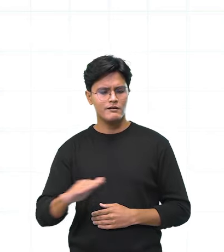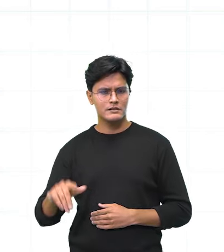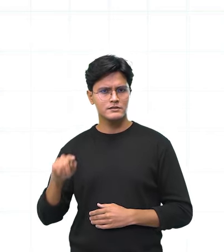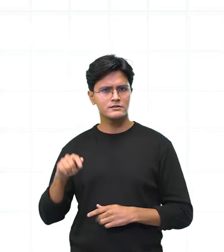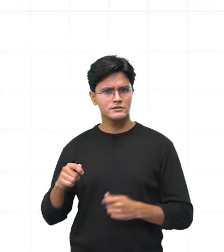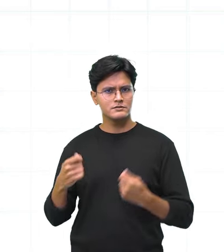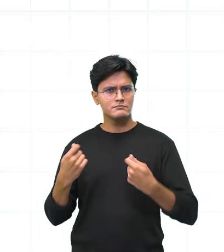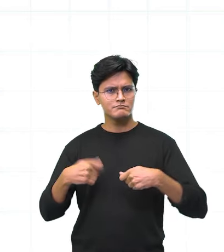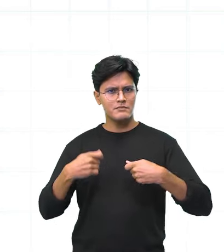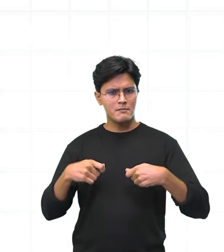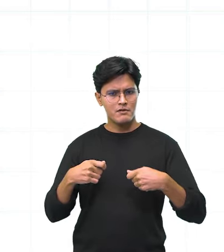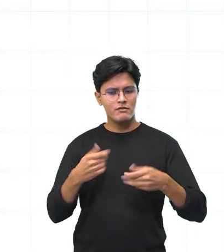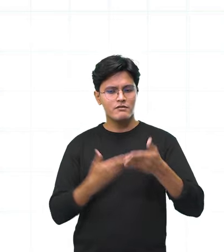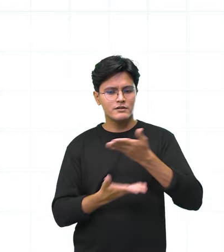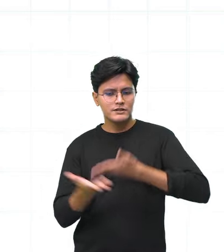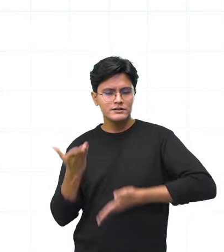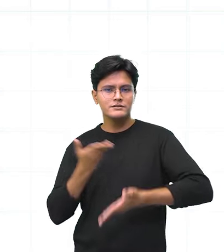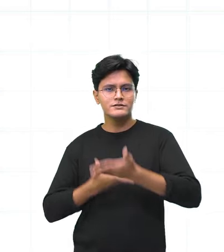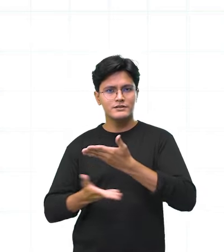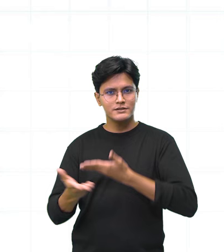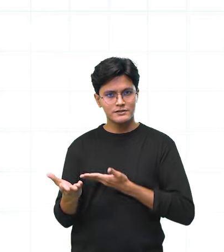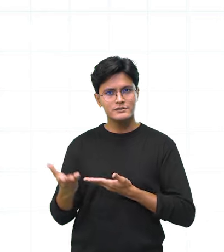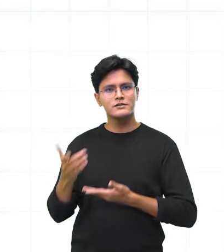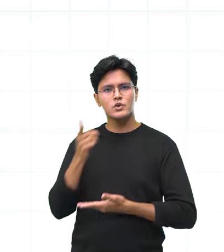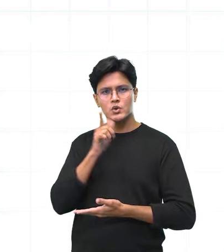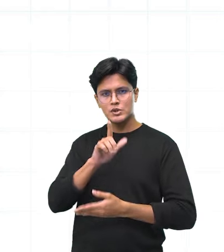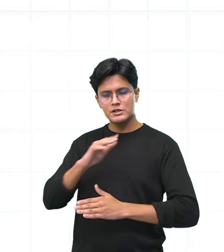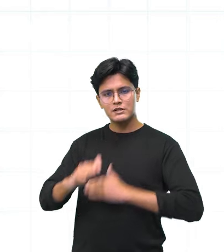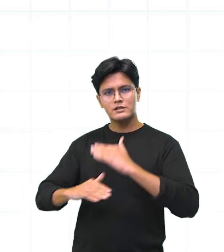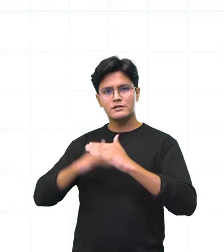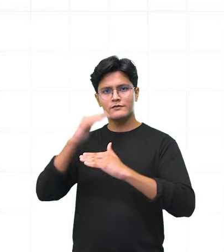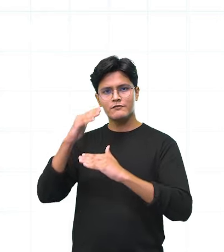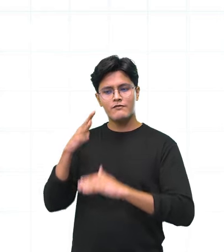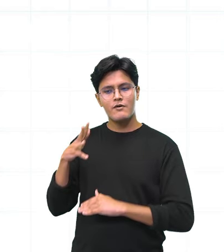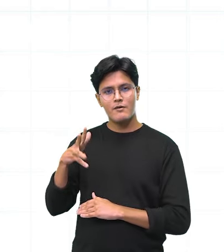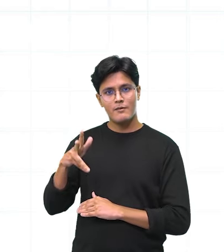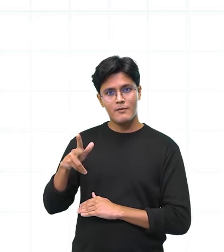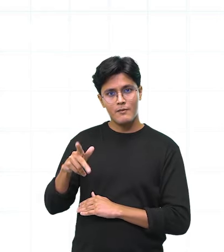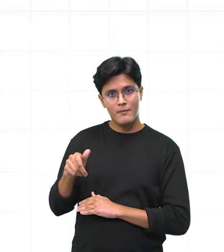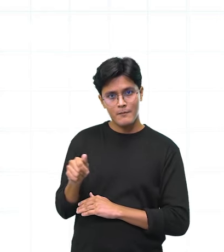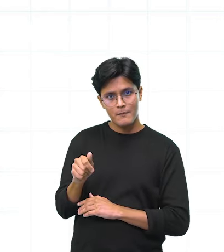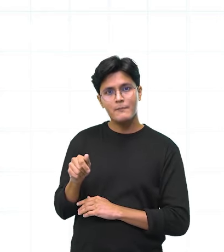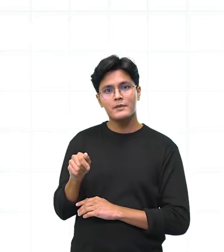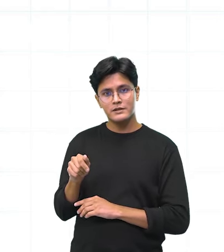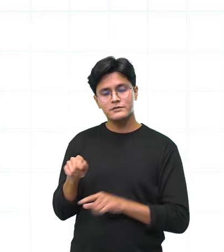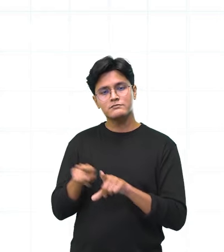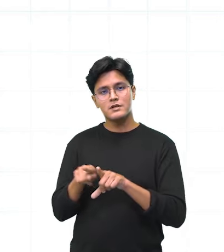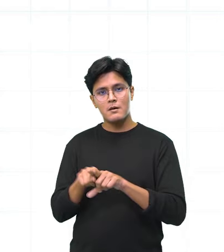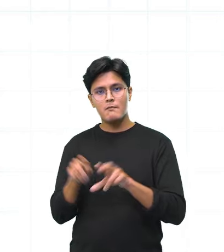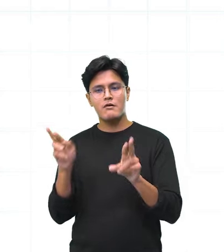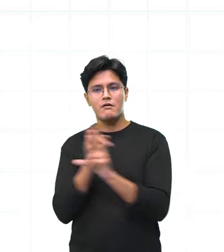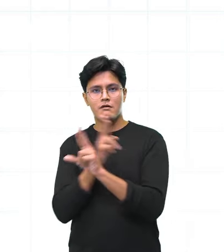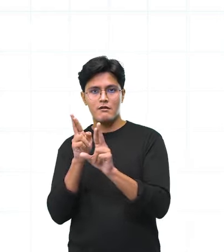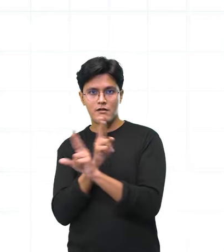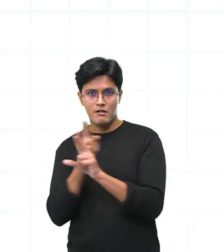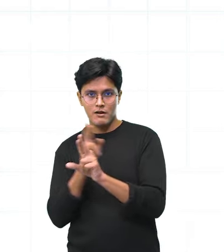de uma interação para o desenvolvimento das habilidades e do próprio relacionamento